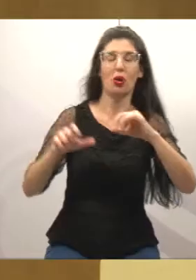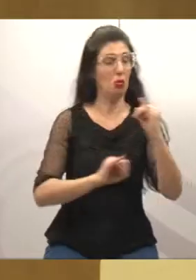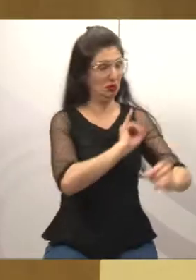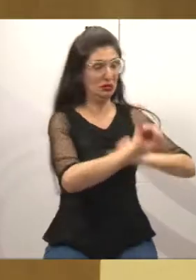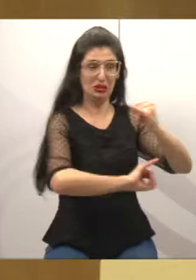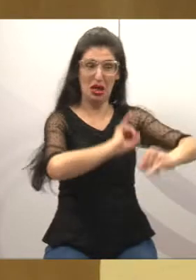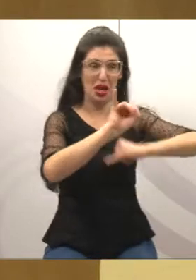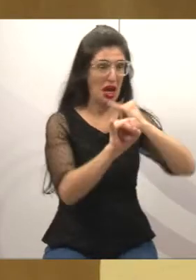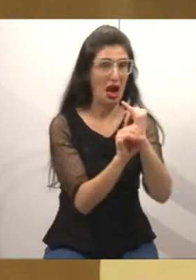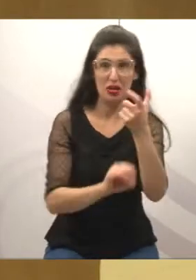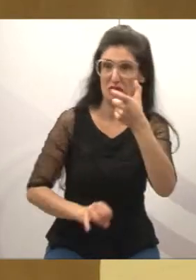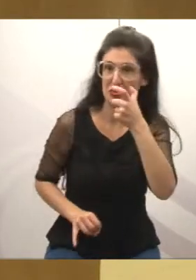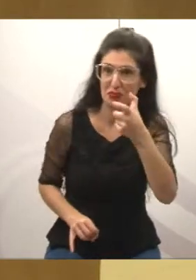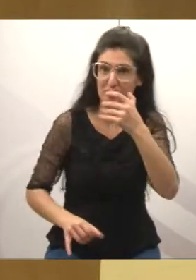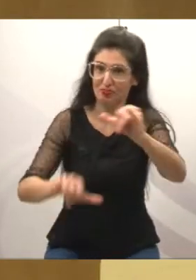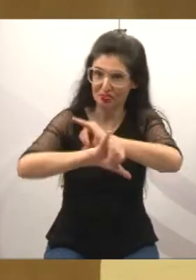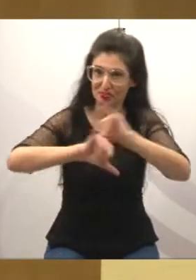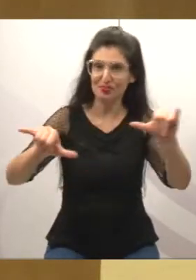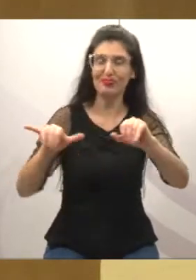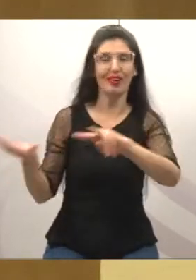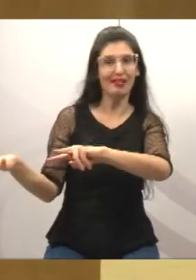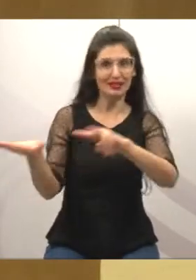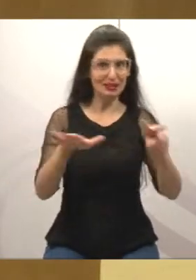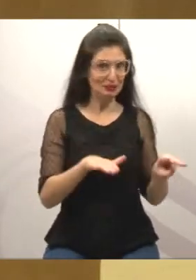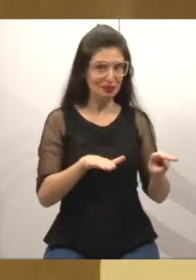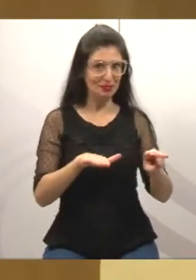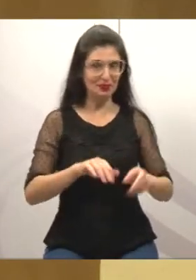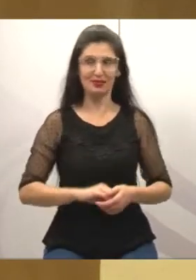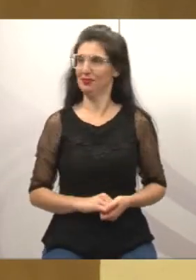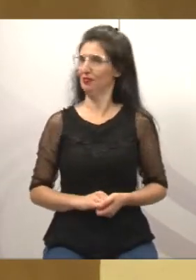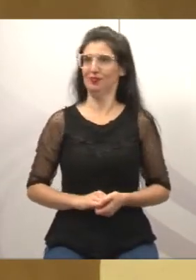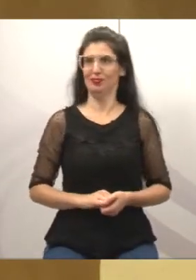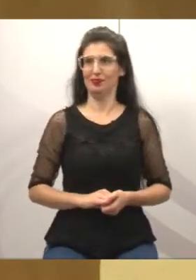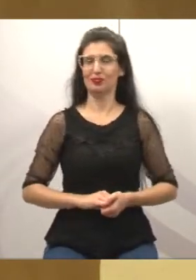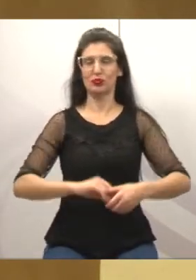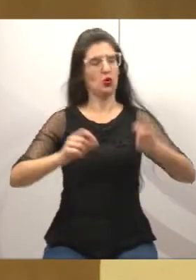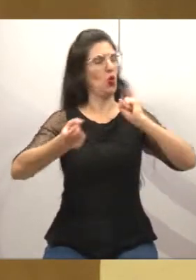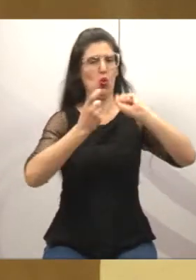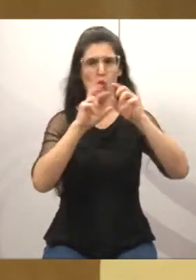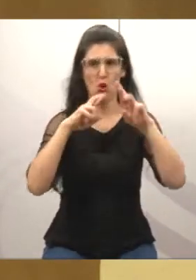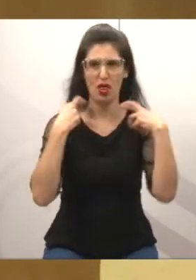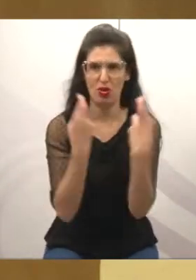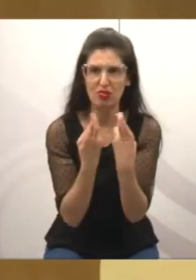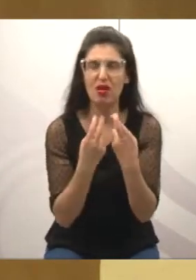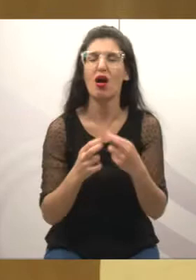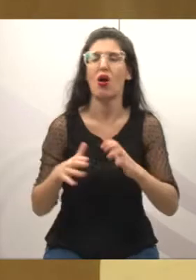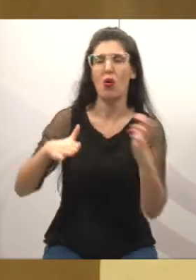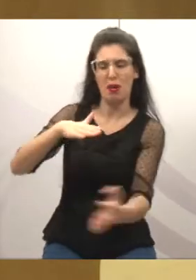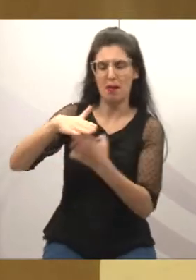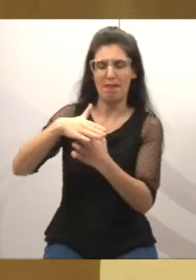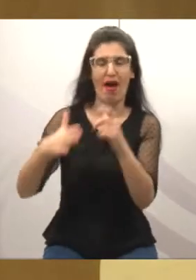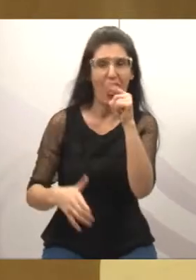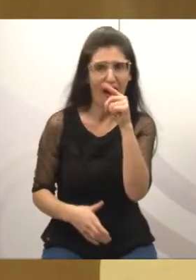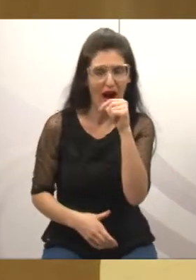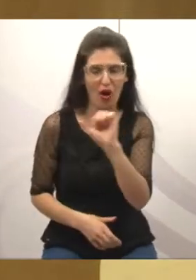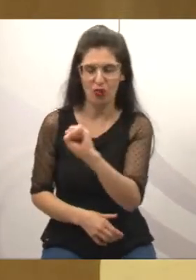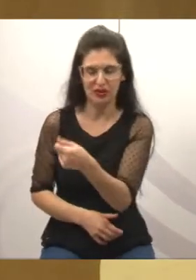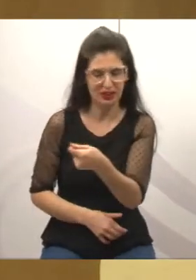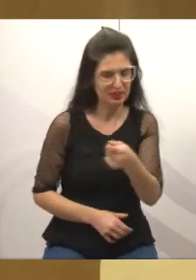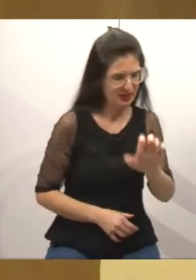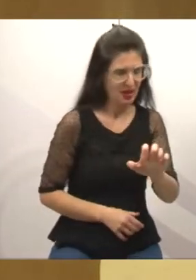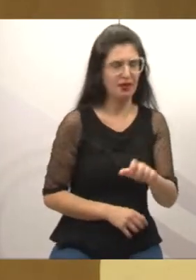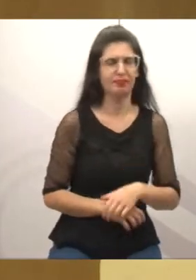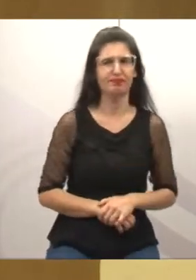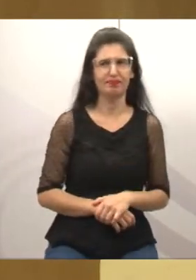dizer que essa semana eu vou ter uma reunião no SAI para cobrar um antigo